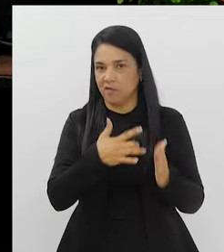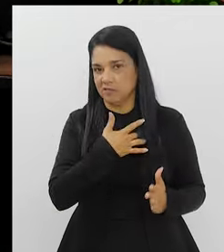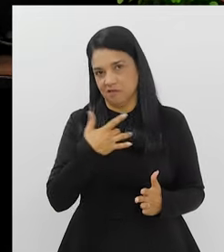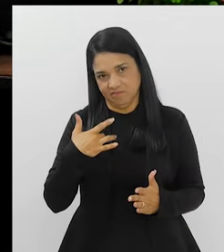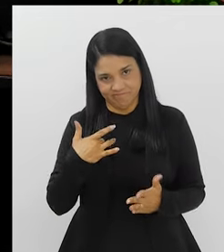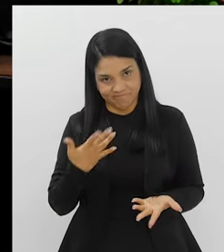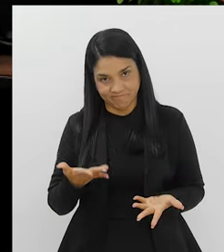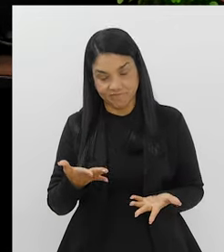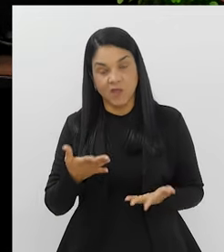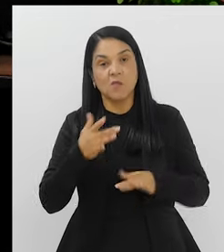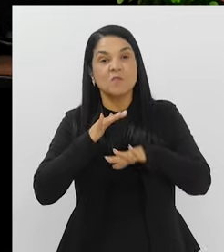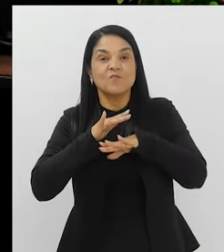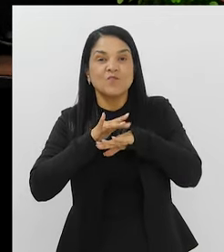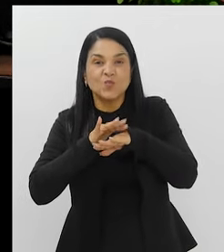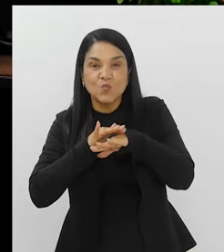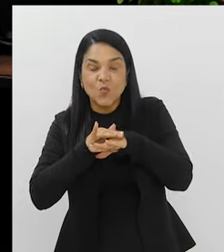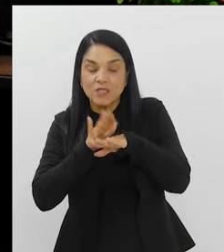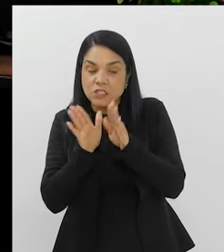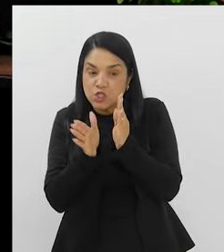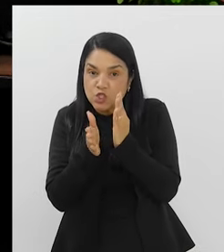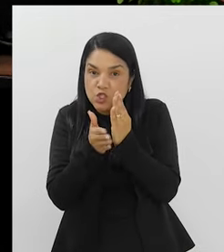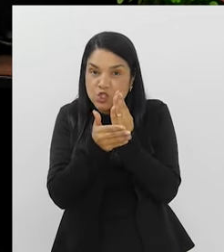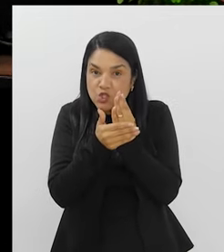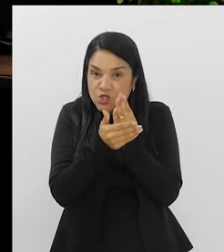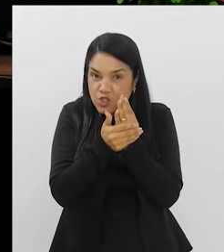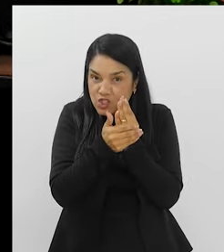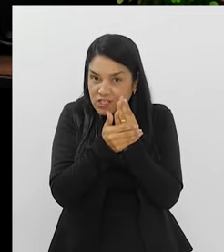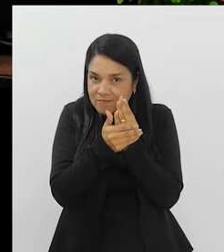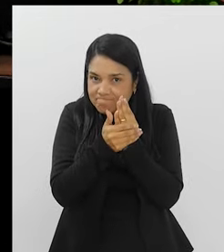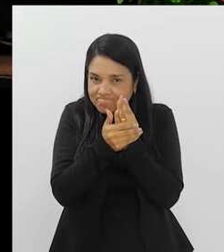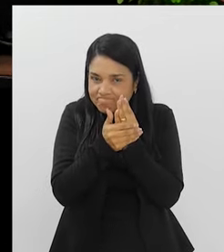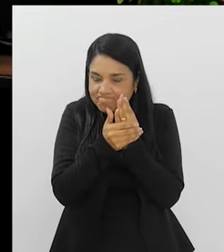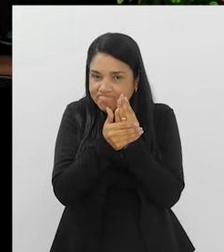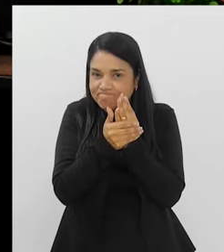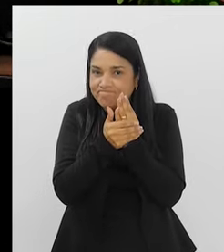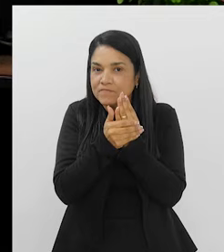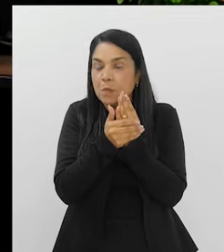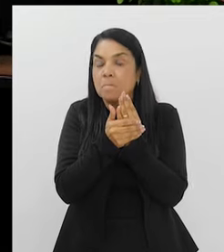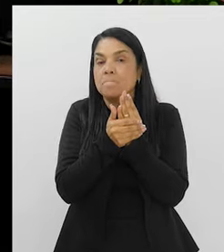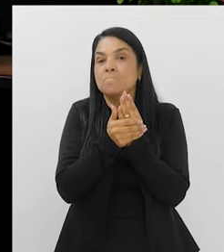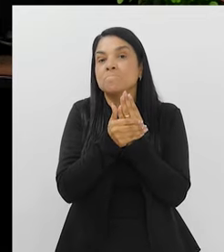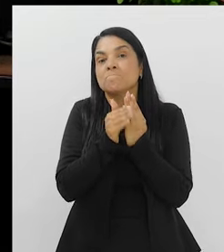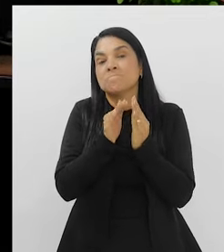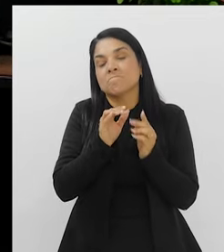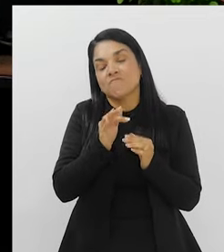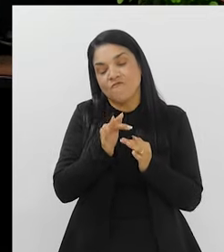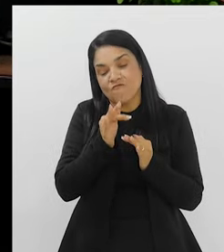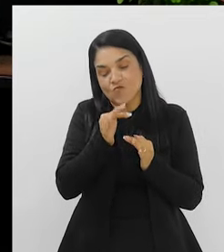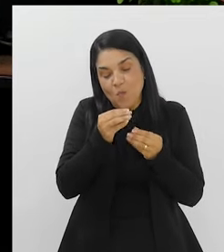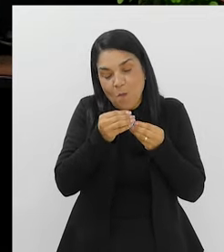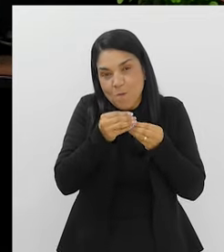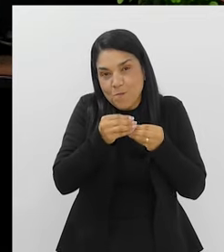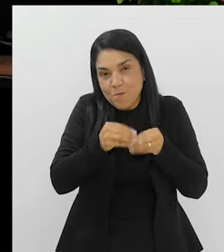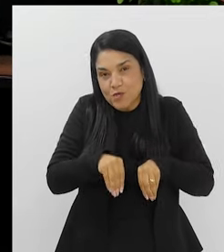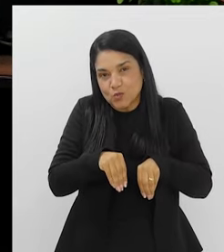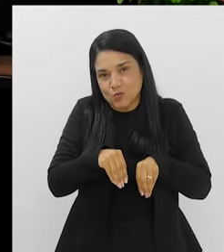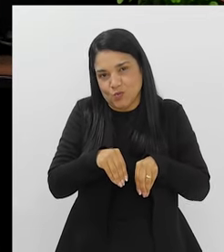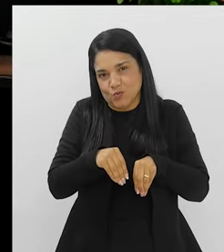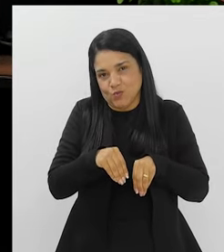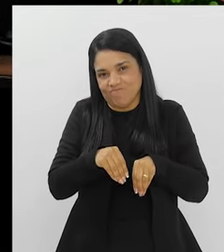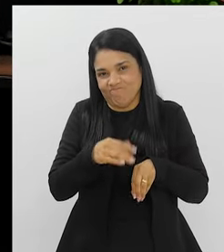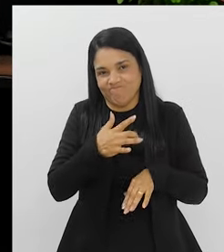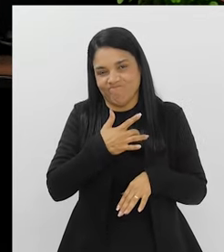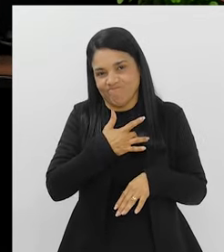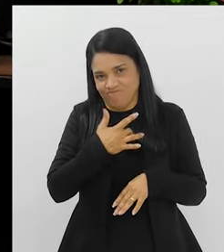assim, é uma doença oculta, que começa oculta, mas que traz prejuízos enormes aos pacientes.